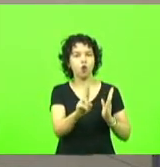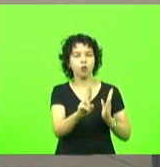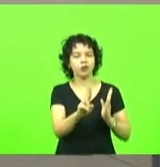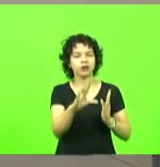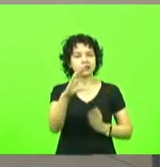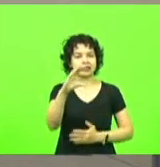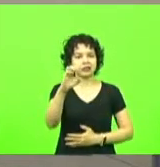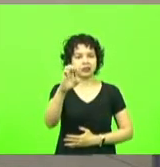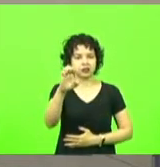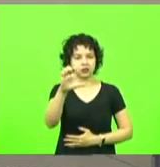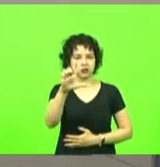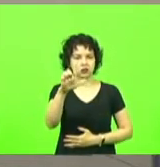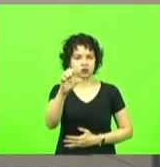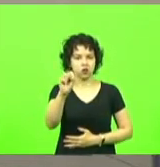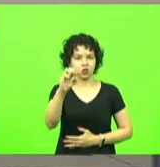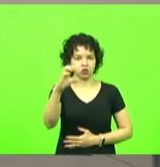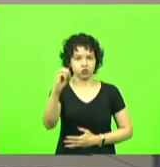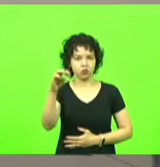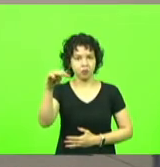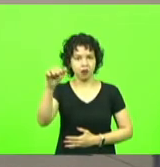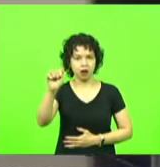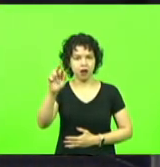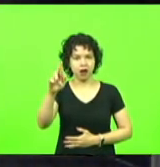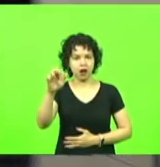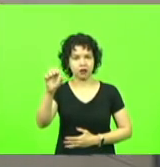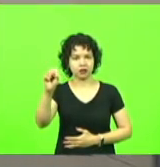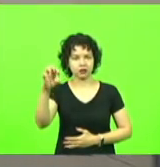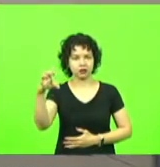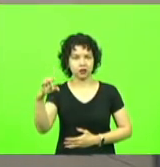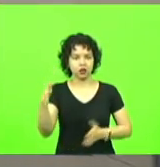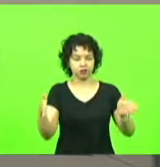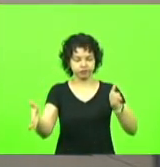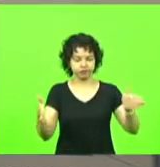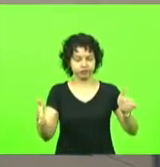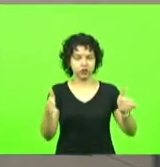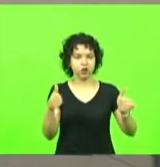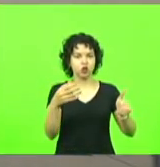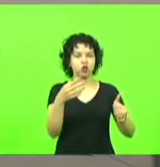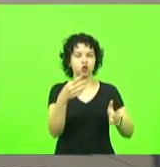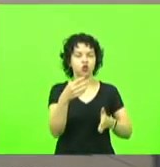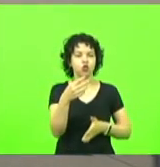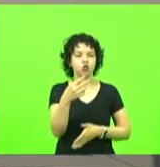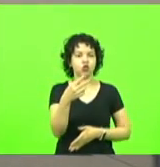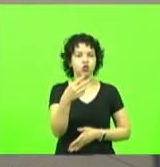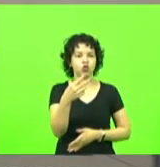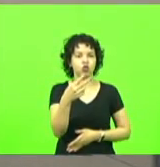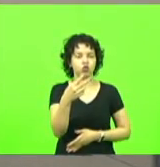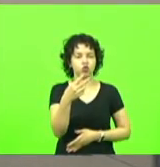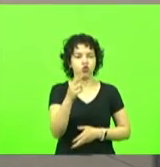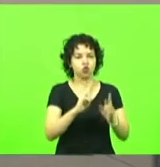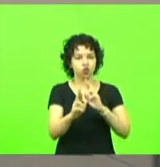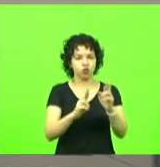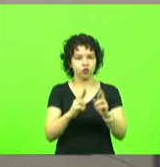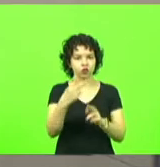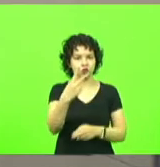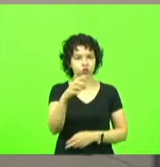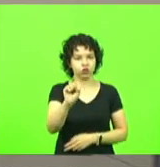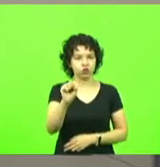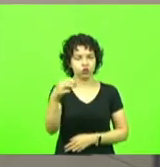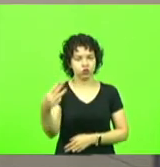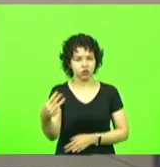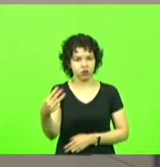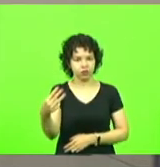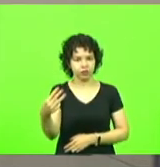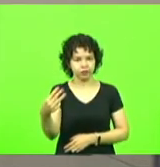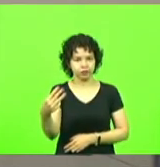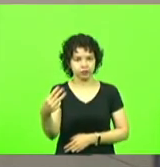Celso Marrasca Rodovia SC 283 do trecho compreendido entre os municípios de Mondaí